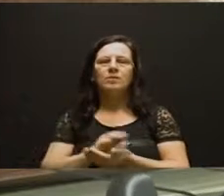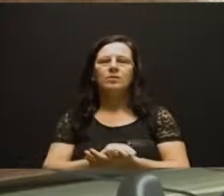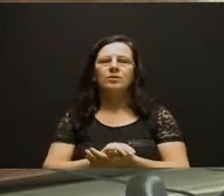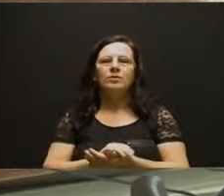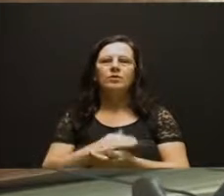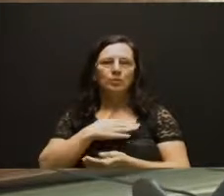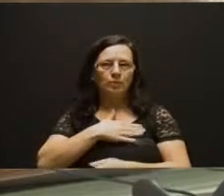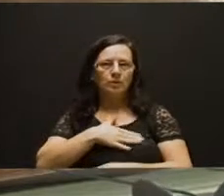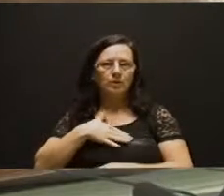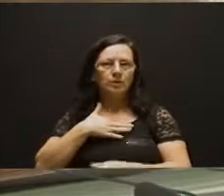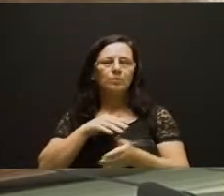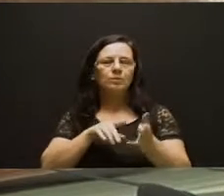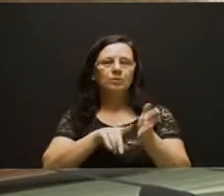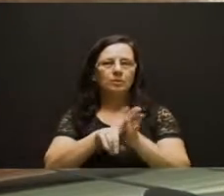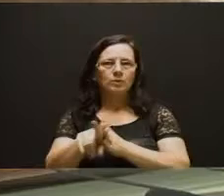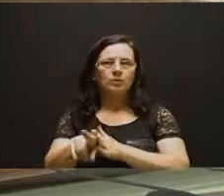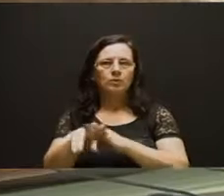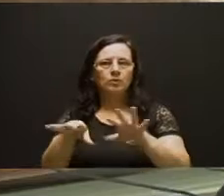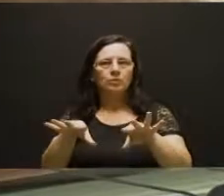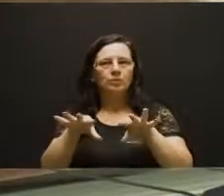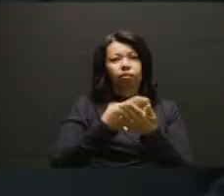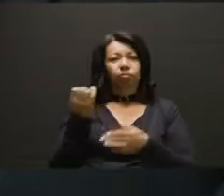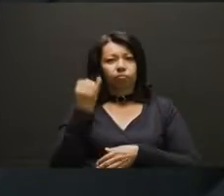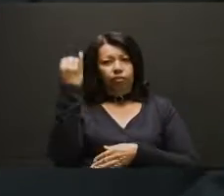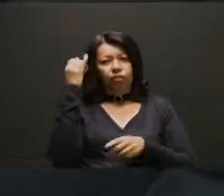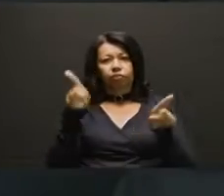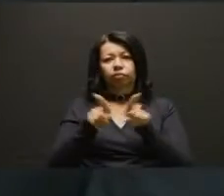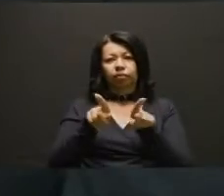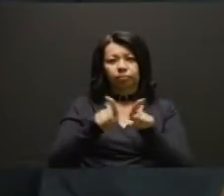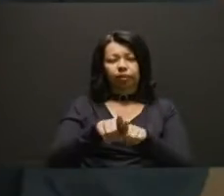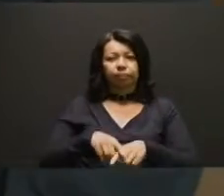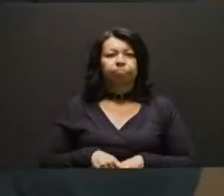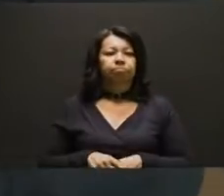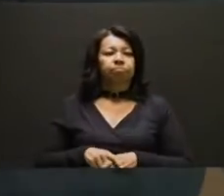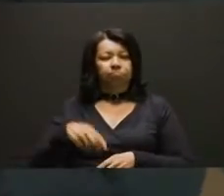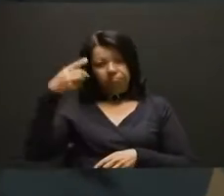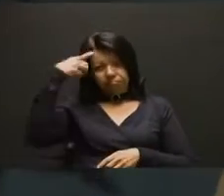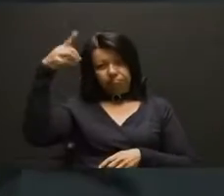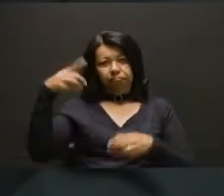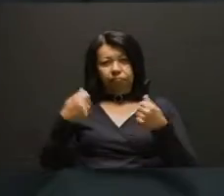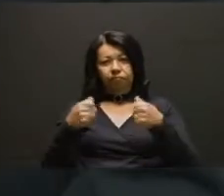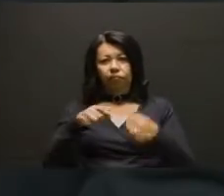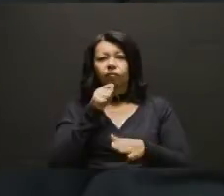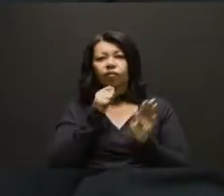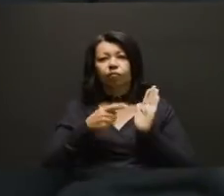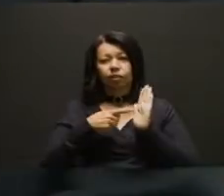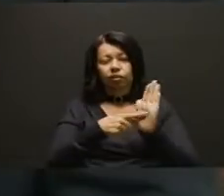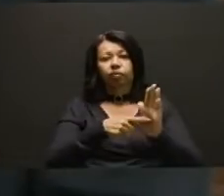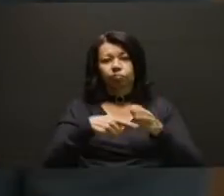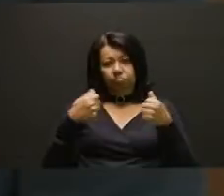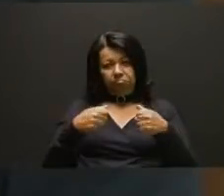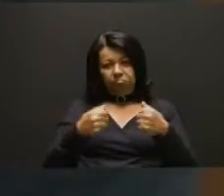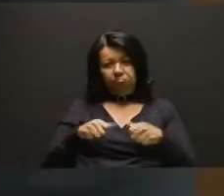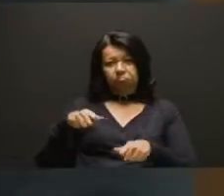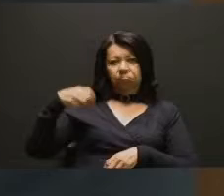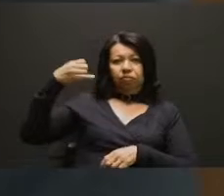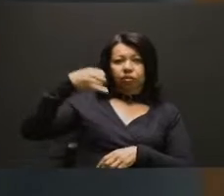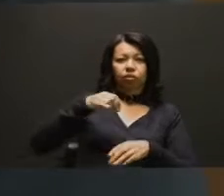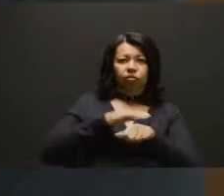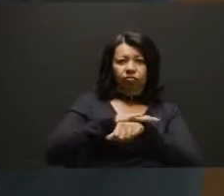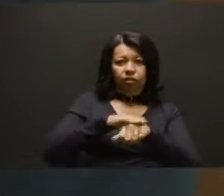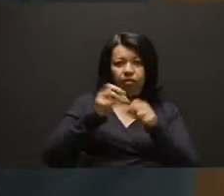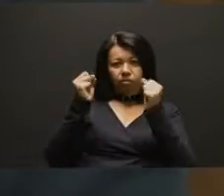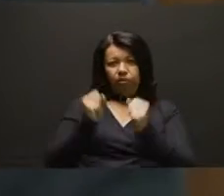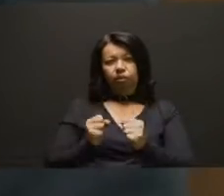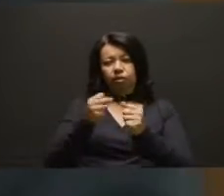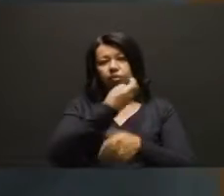prefeituras, em escolas e tudo mais. Isso é importante também. Sem dúvida. Acho que nós temos que, primeiramente, dar o exemplo, né? E podemos, sim, começar pelos poderes públicos,